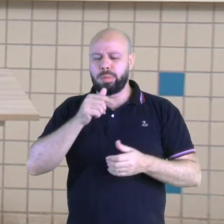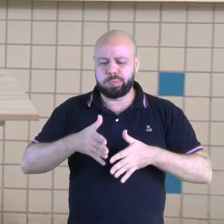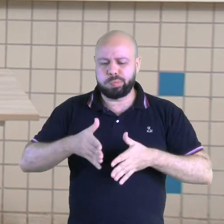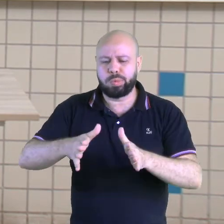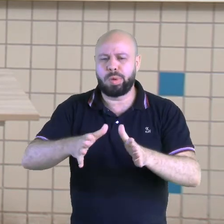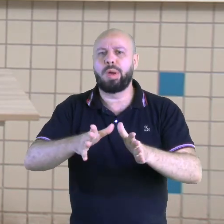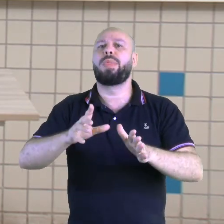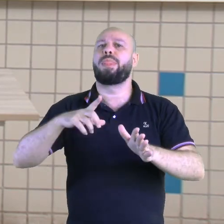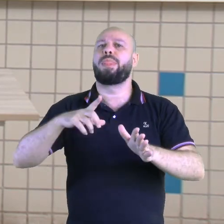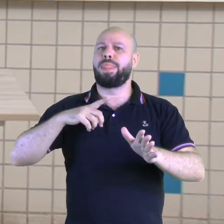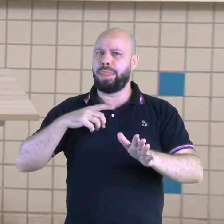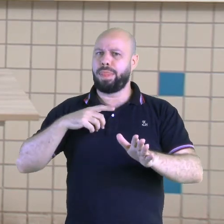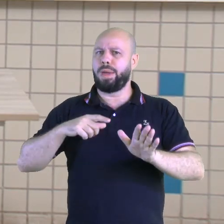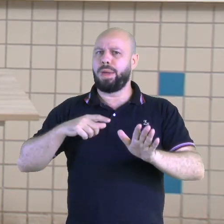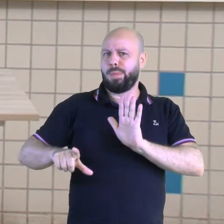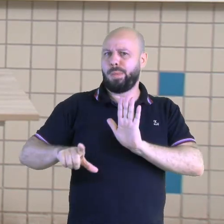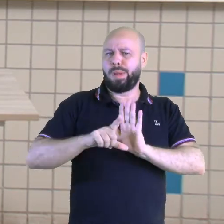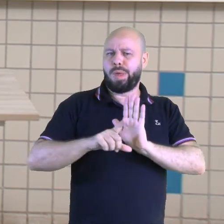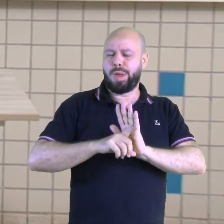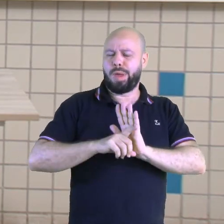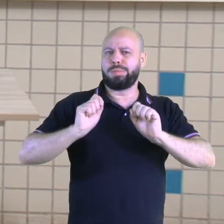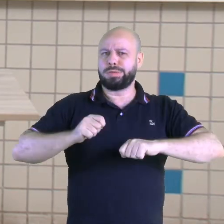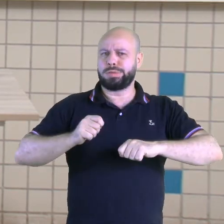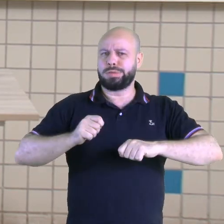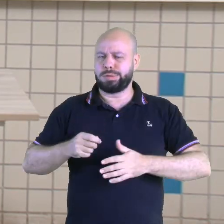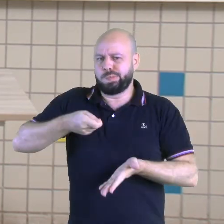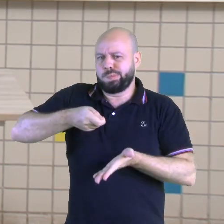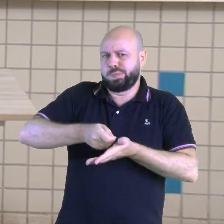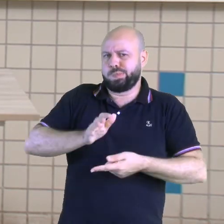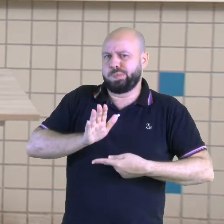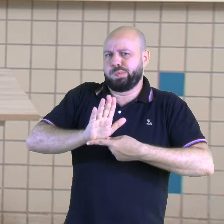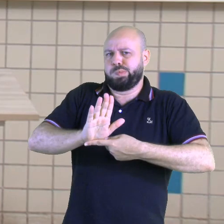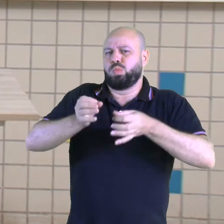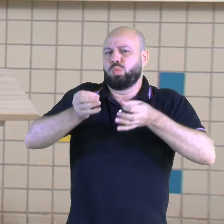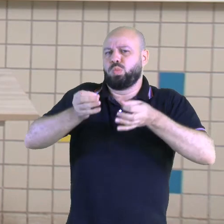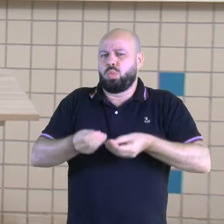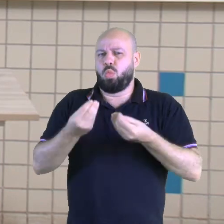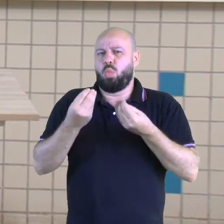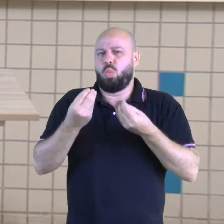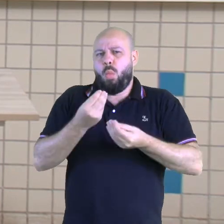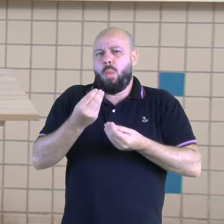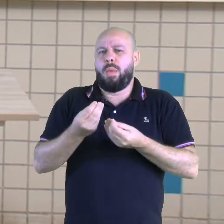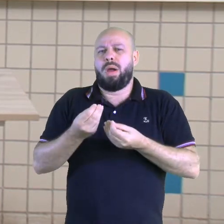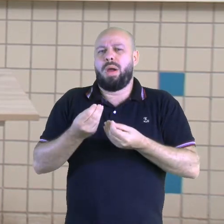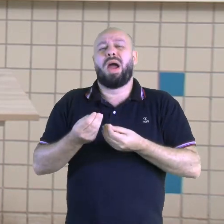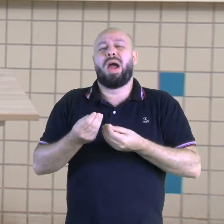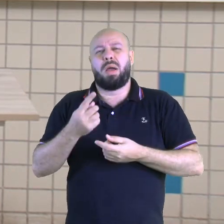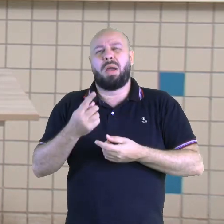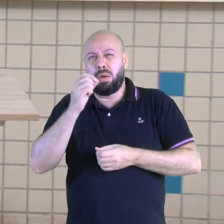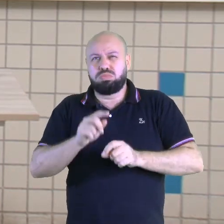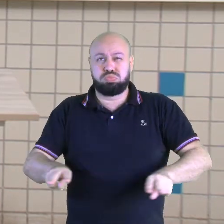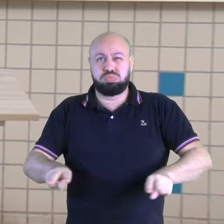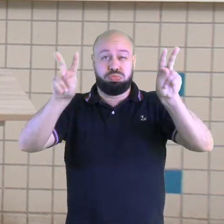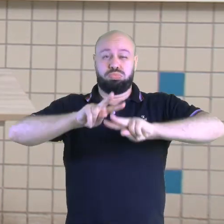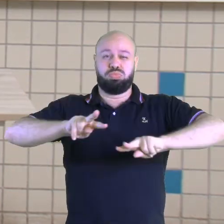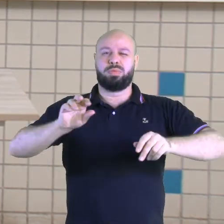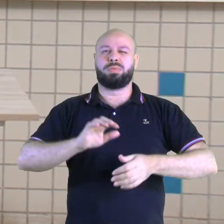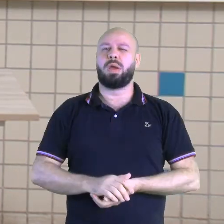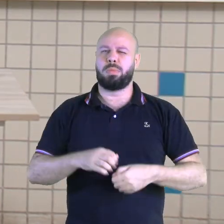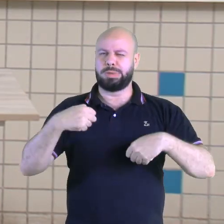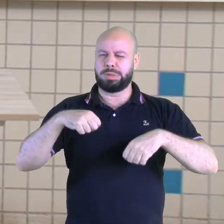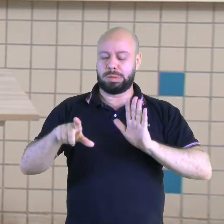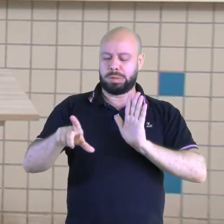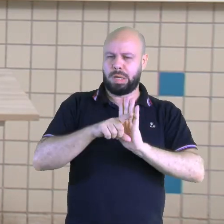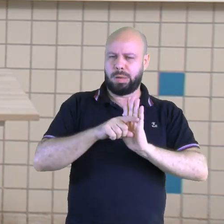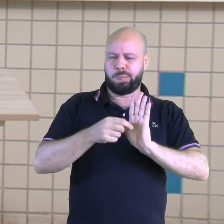regulamento, isso aí. As queimadas, a poluição visual. Então, vamos lá. Eu quero trazer para vocês algumas